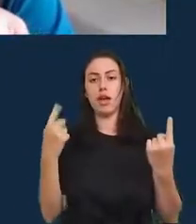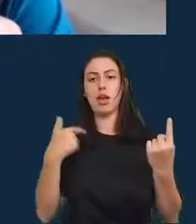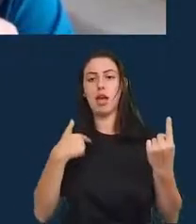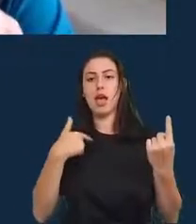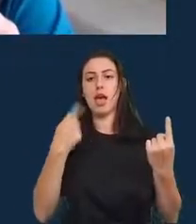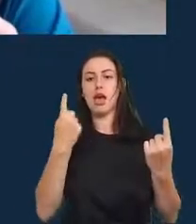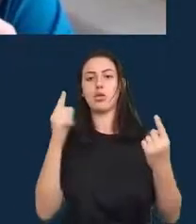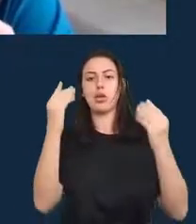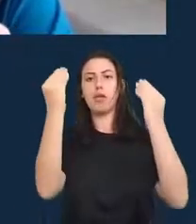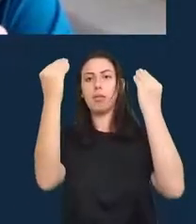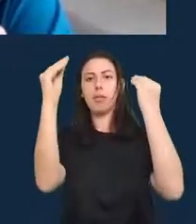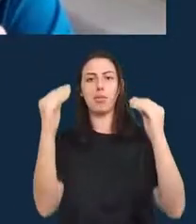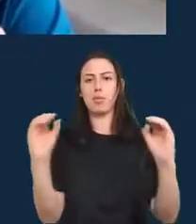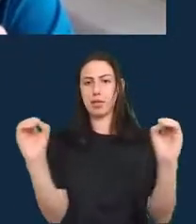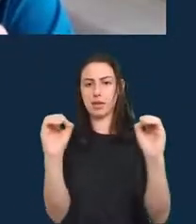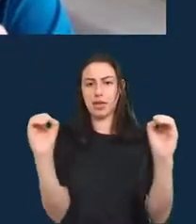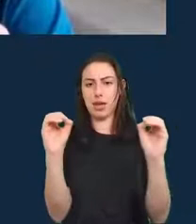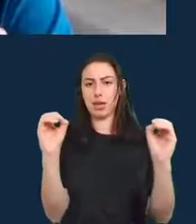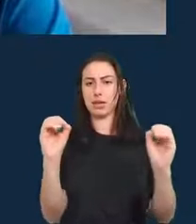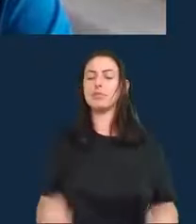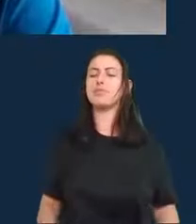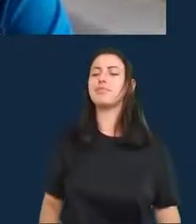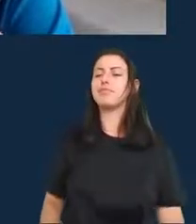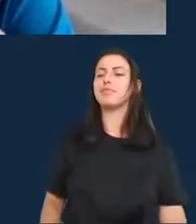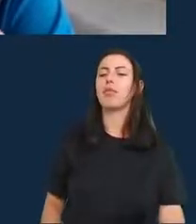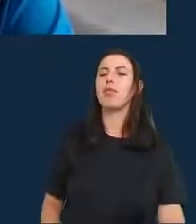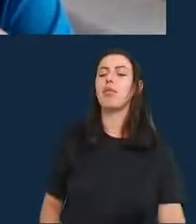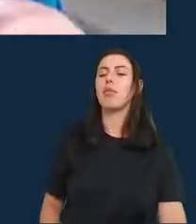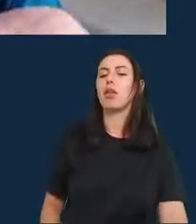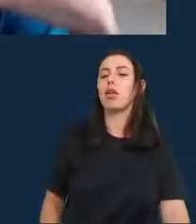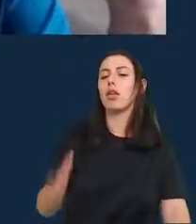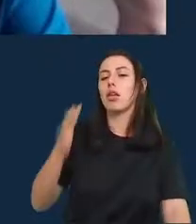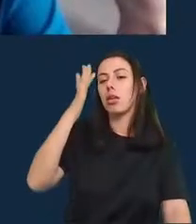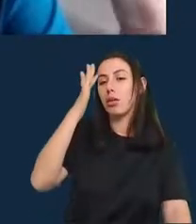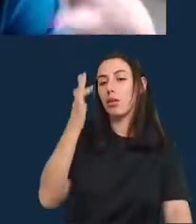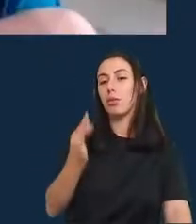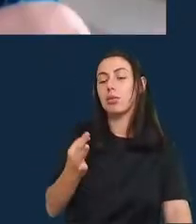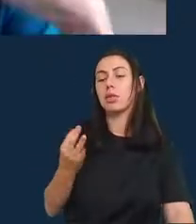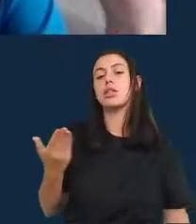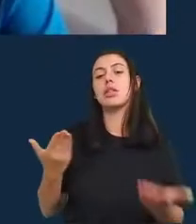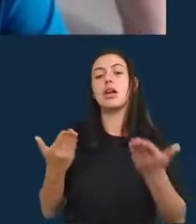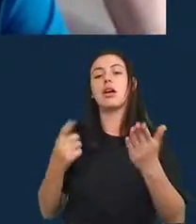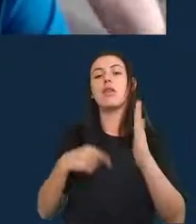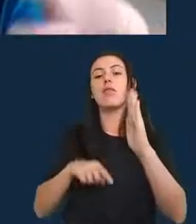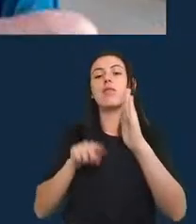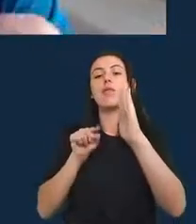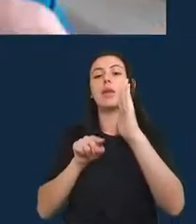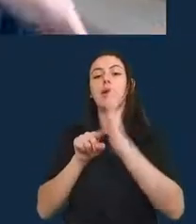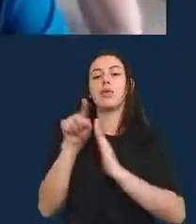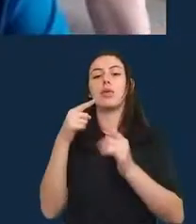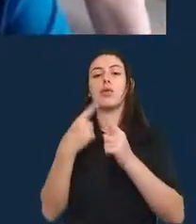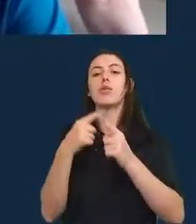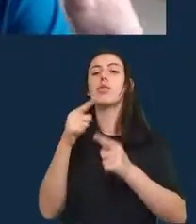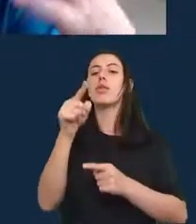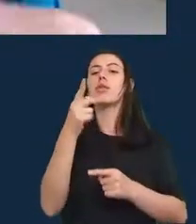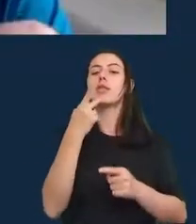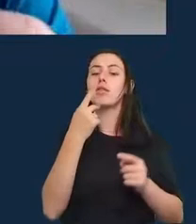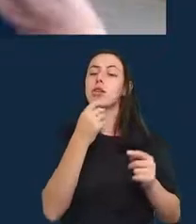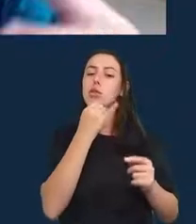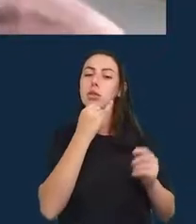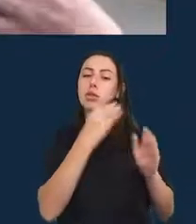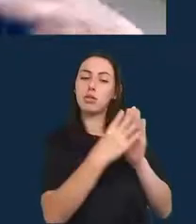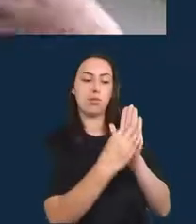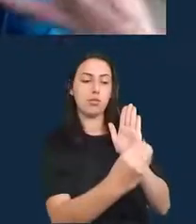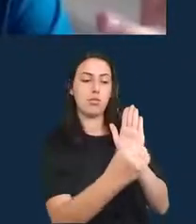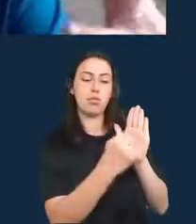Entendi. Você falou sobre, eu vou fazer essa pergunta agora, você estava falando sobre como você coloca o modelo lá e